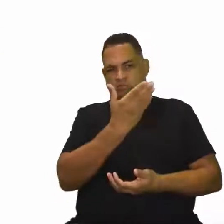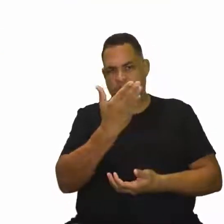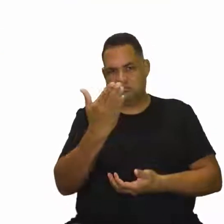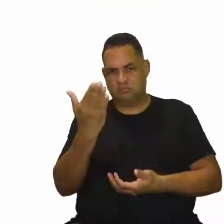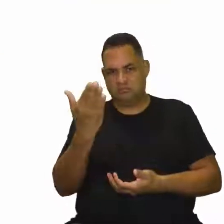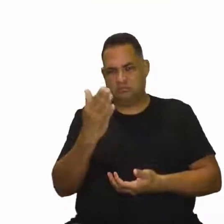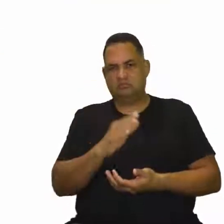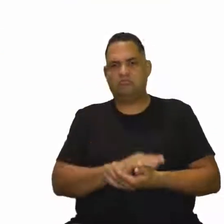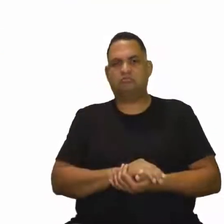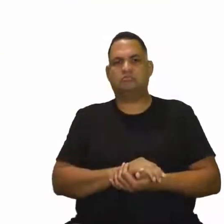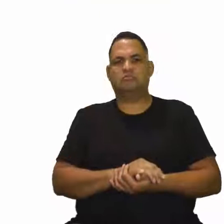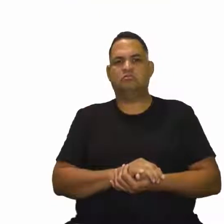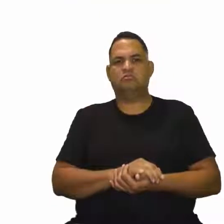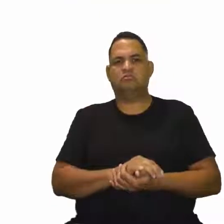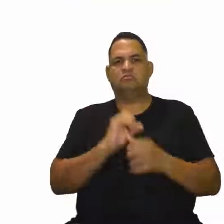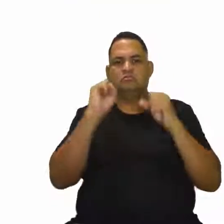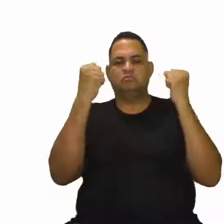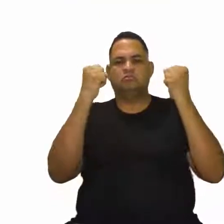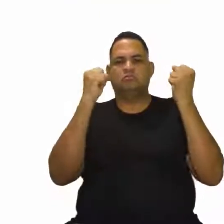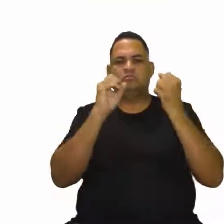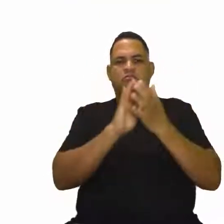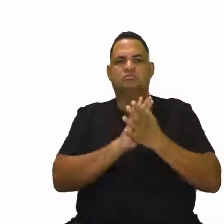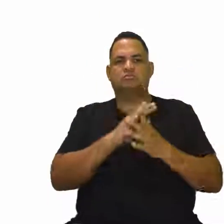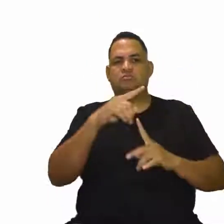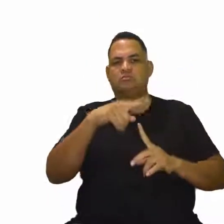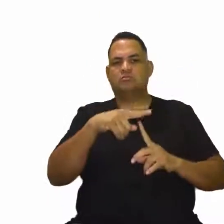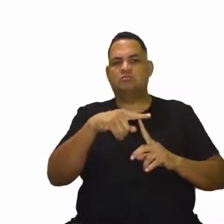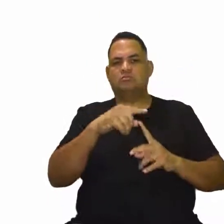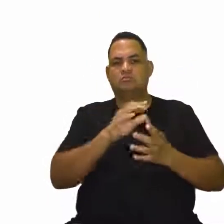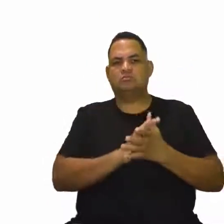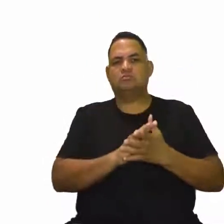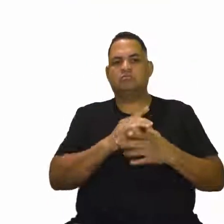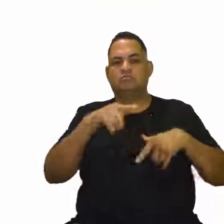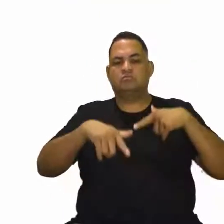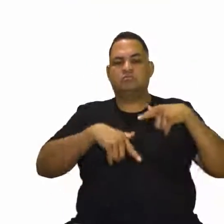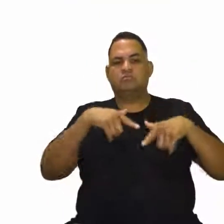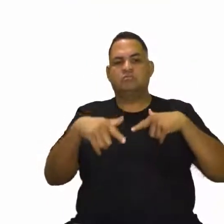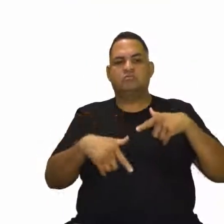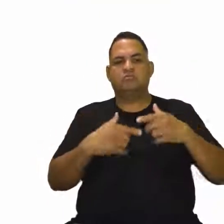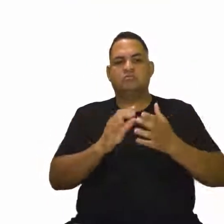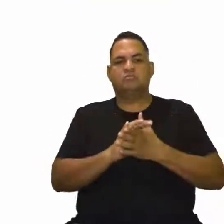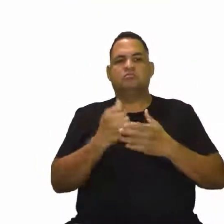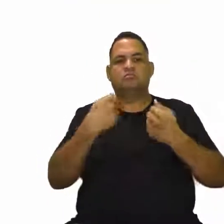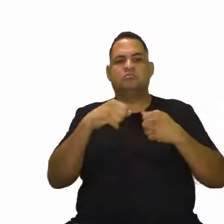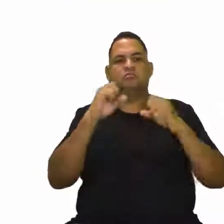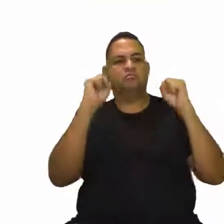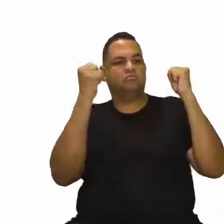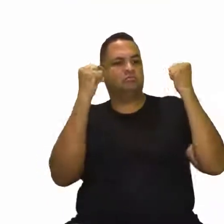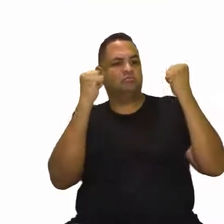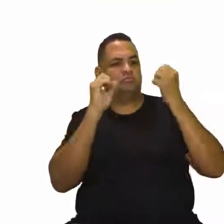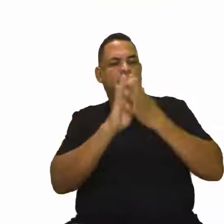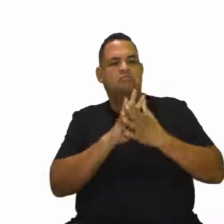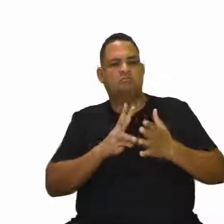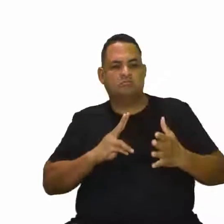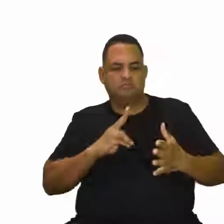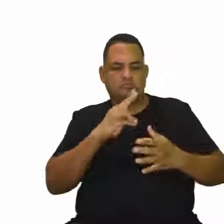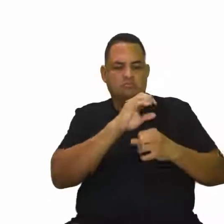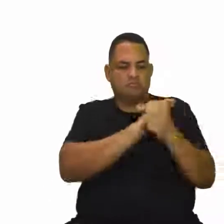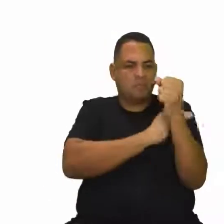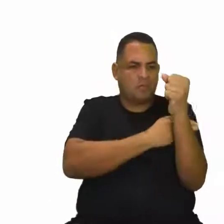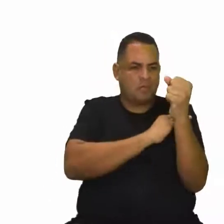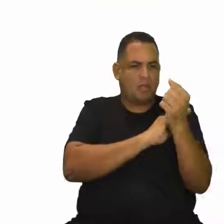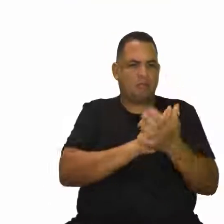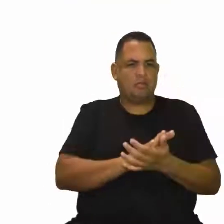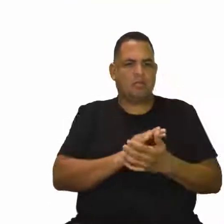fala aí que as atividades físicas, os tipos de atividades físicas a serem trabalhadas podem ser atividades aeróbicas, força